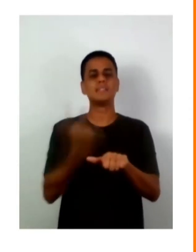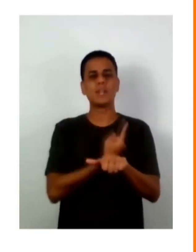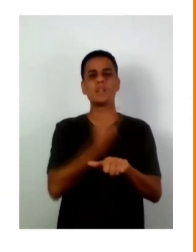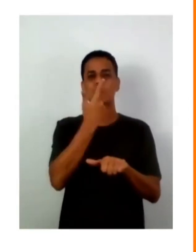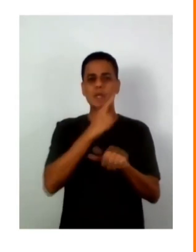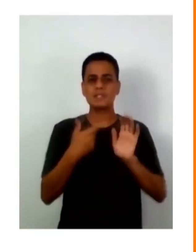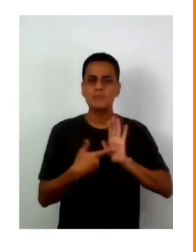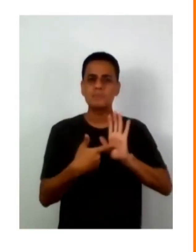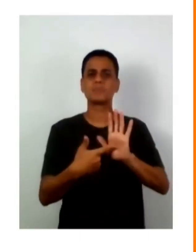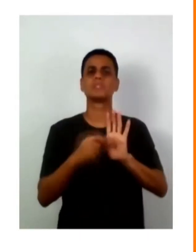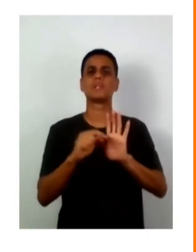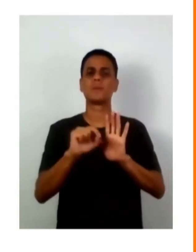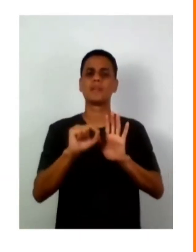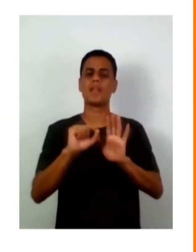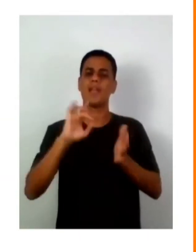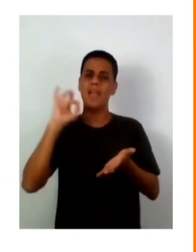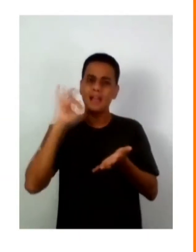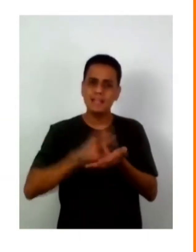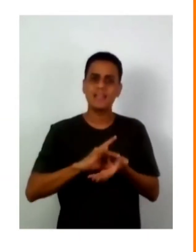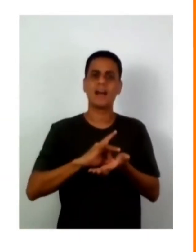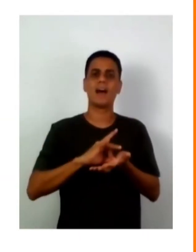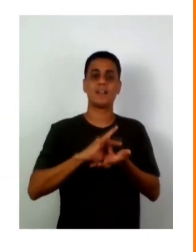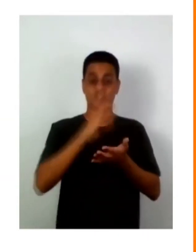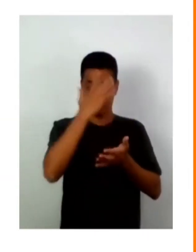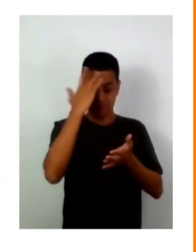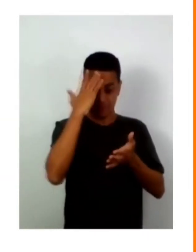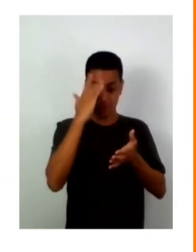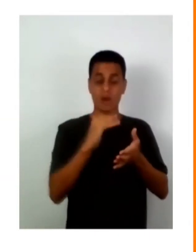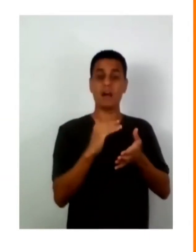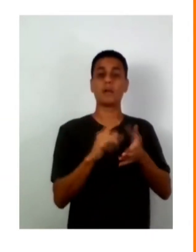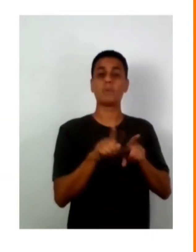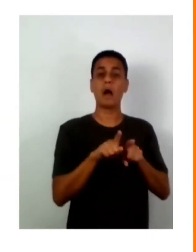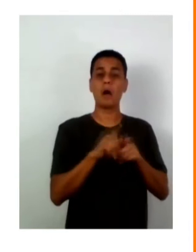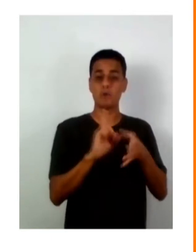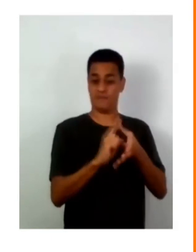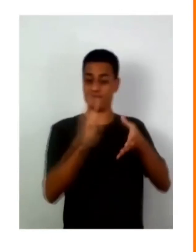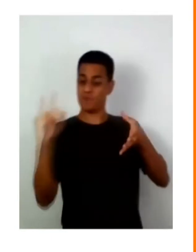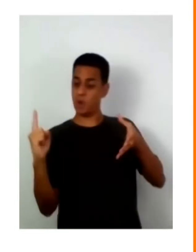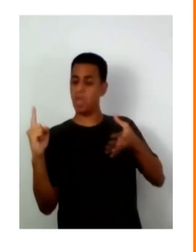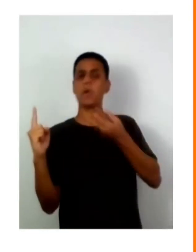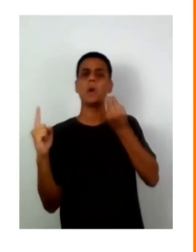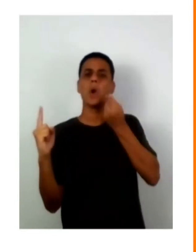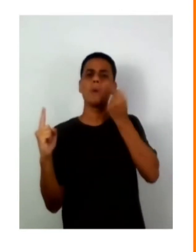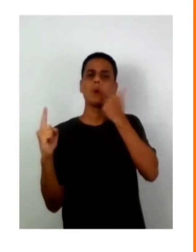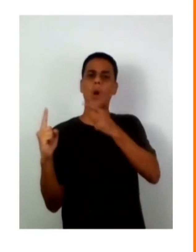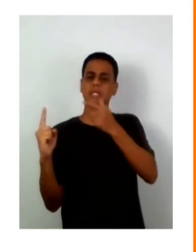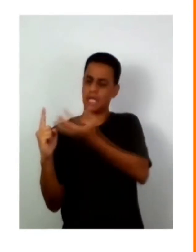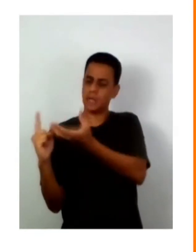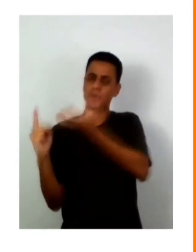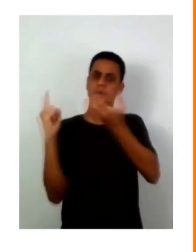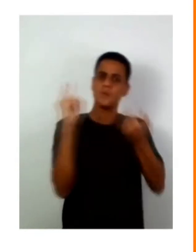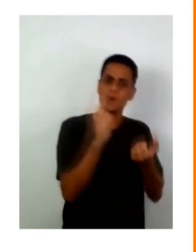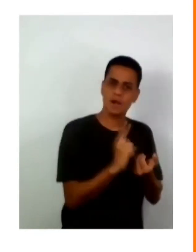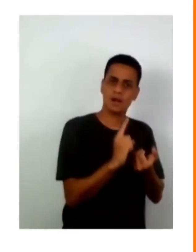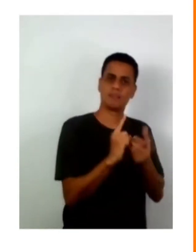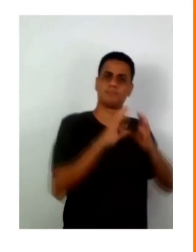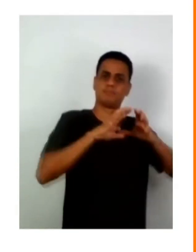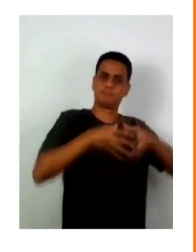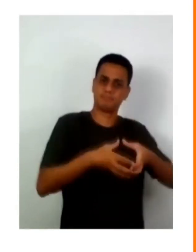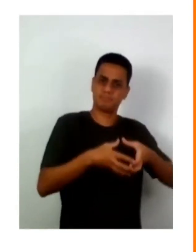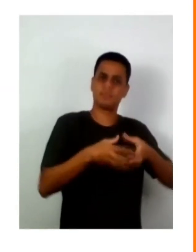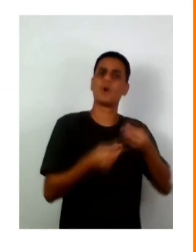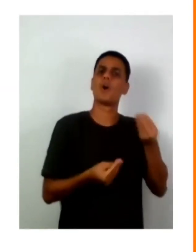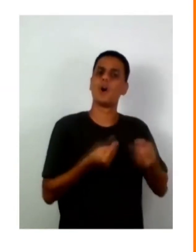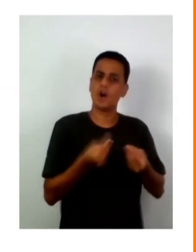nos ajude a mostrar qual é a realidade daqueles que estão de fora para que eles entrem